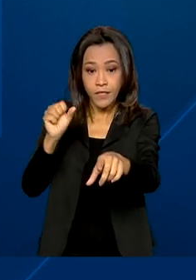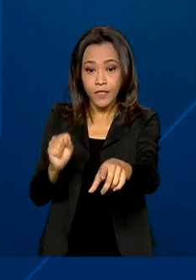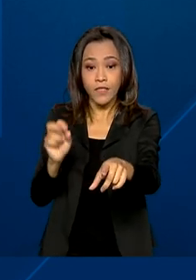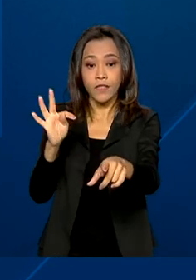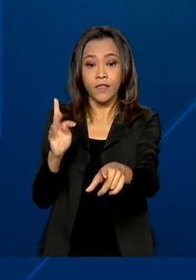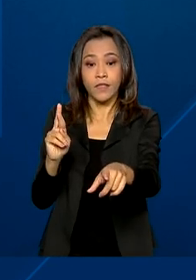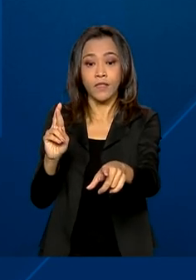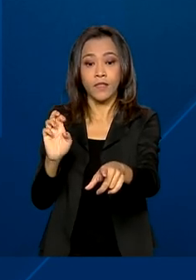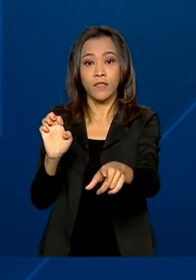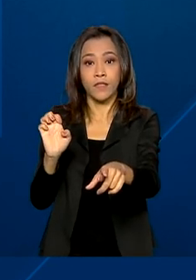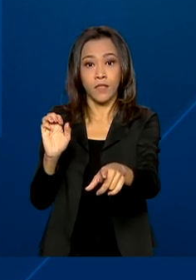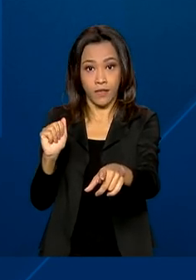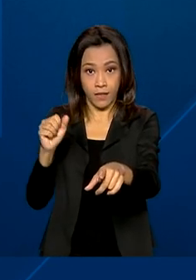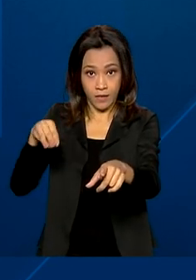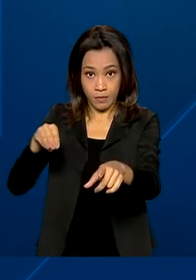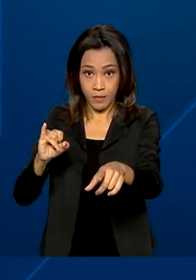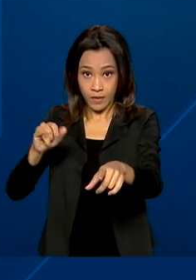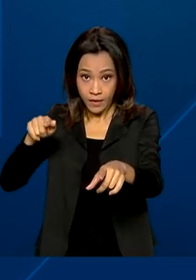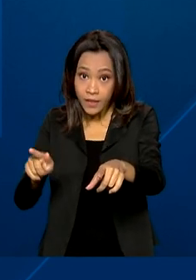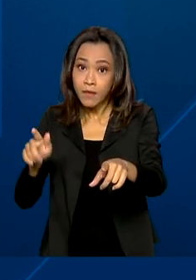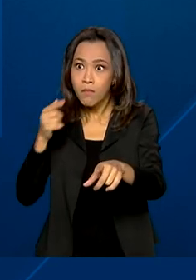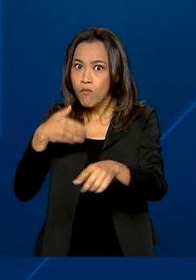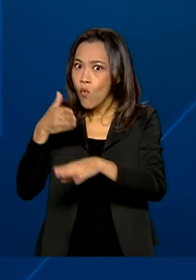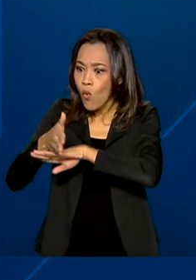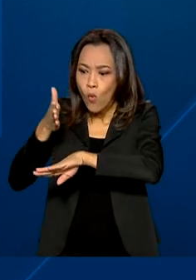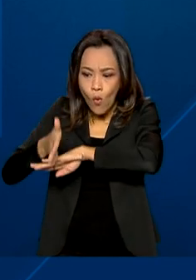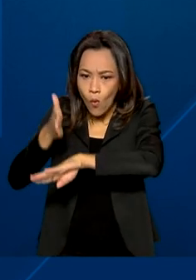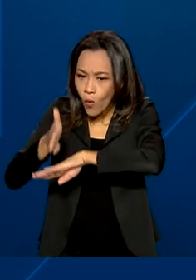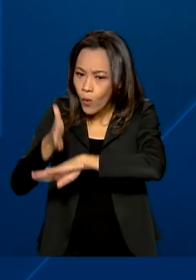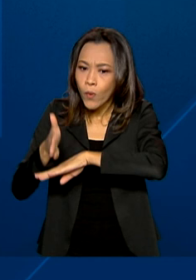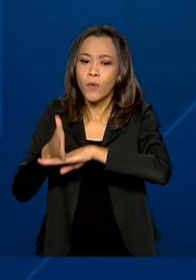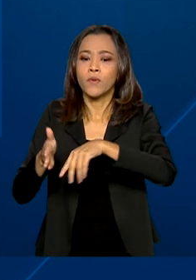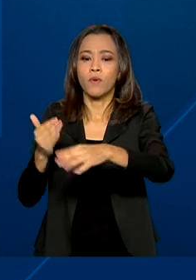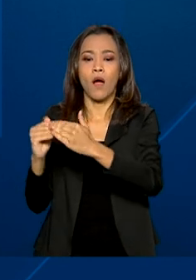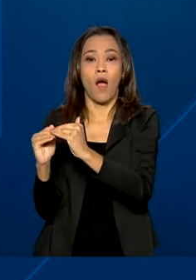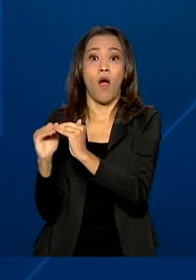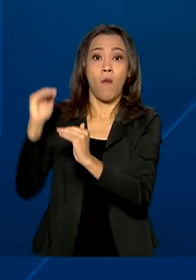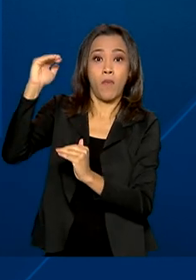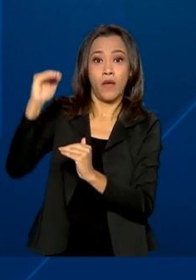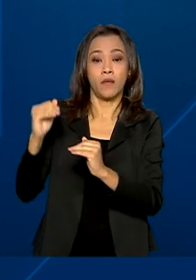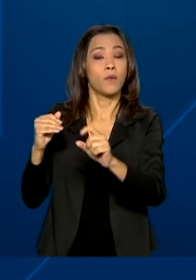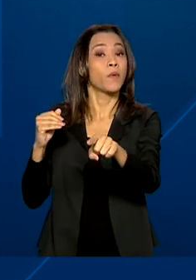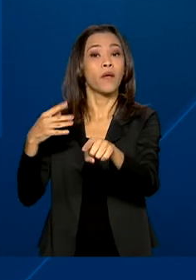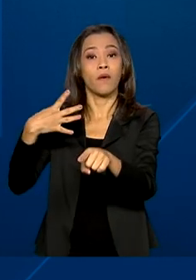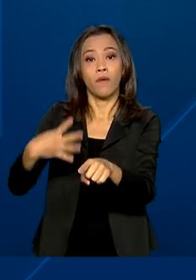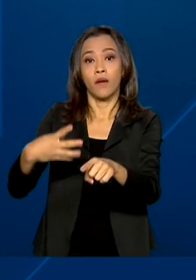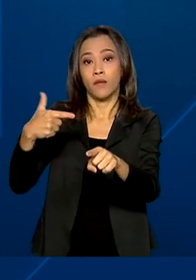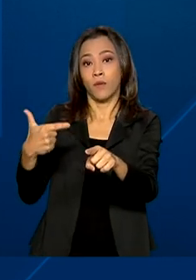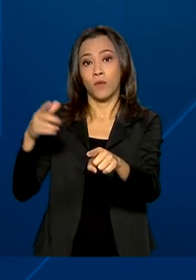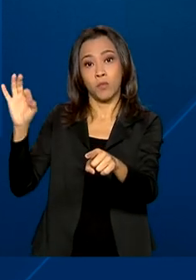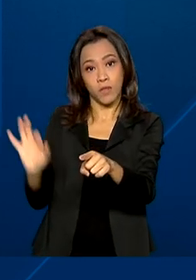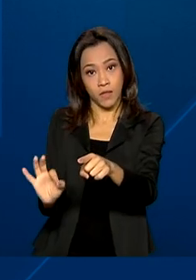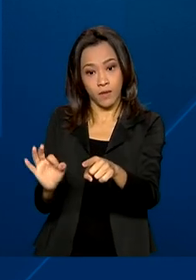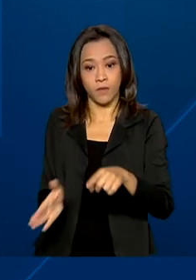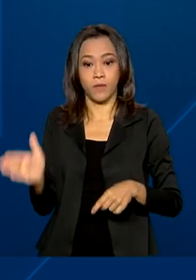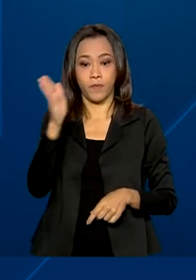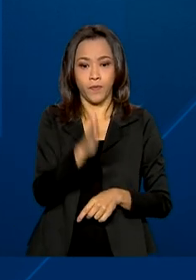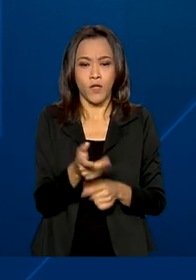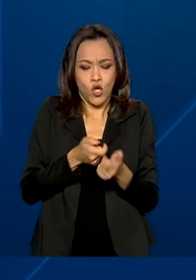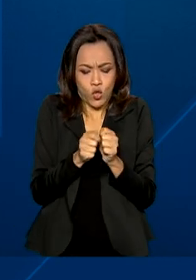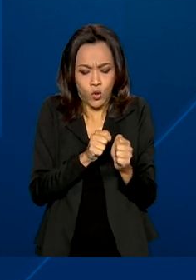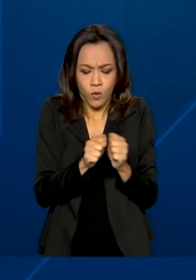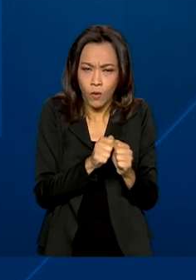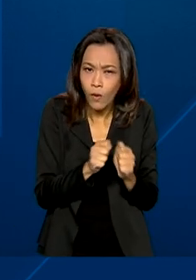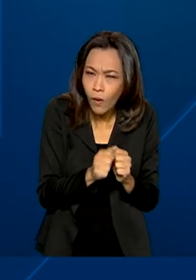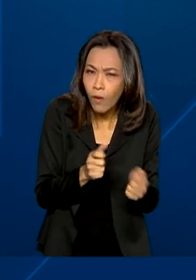sido tão acessadas neste período de pandemia, o aumento ultrapassa os 42%. O número de jogos e